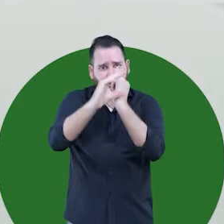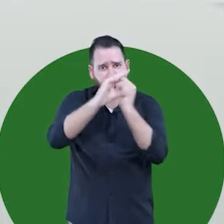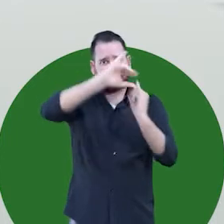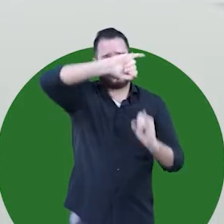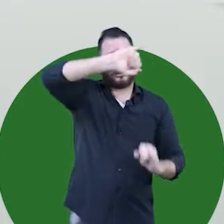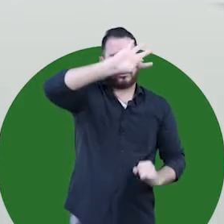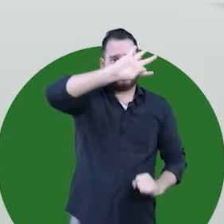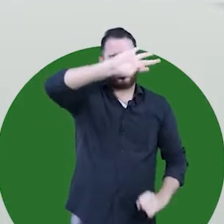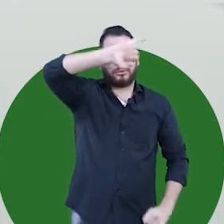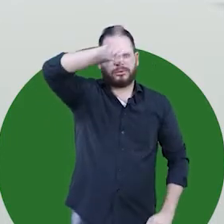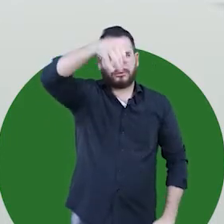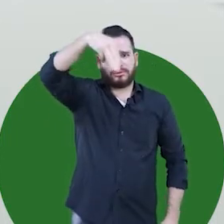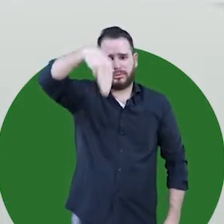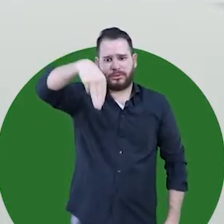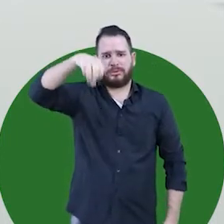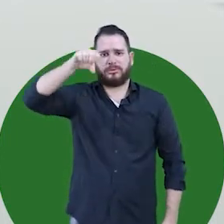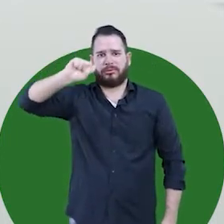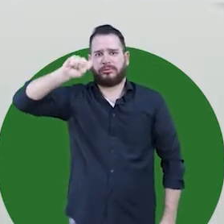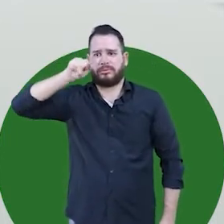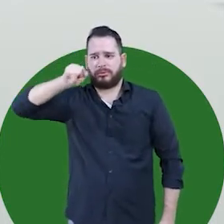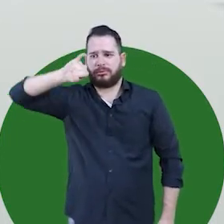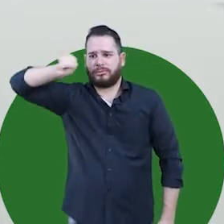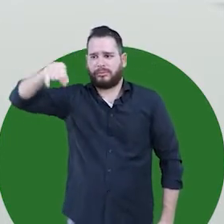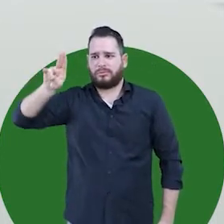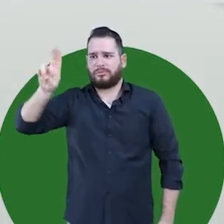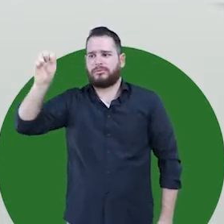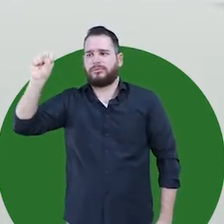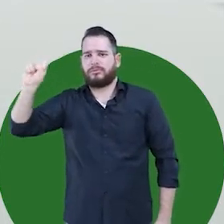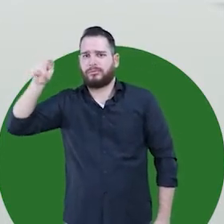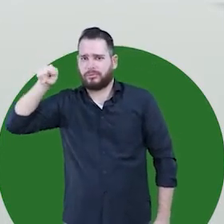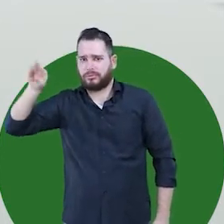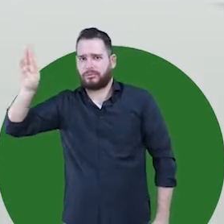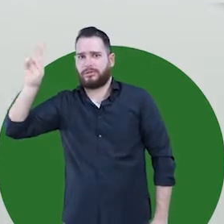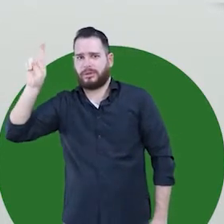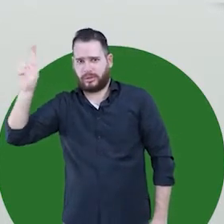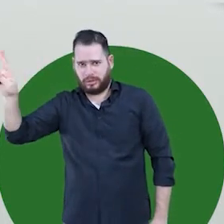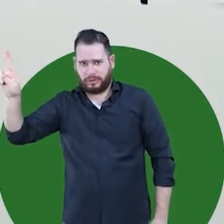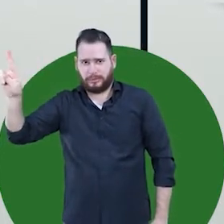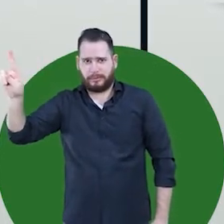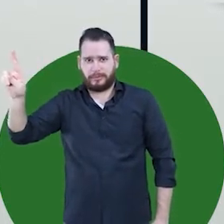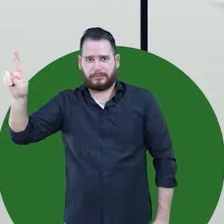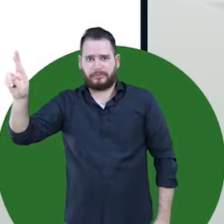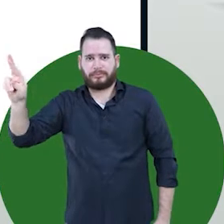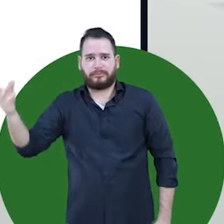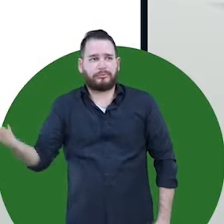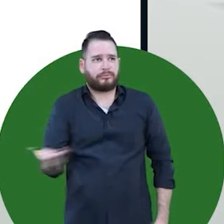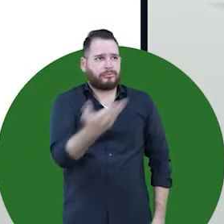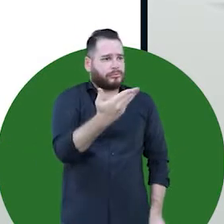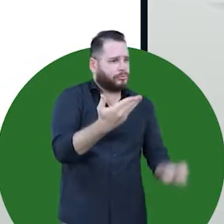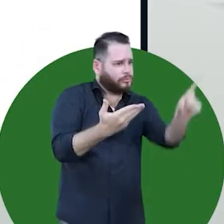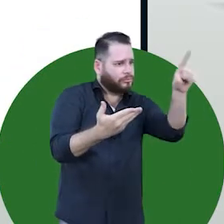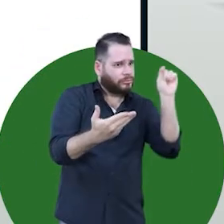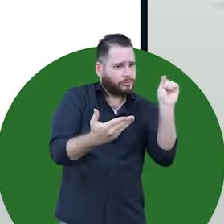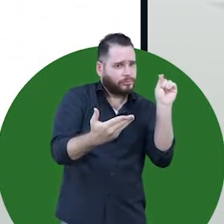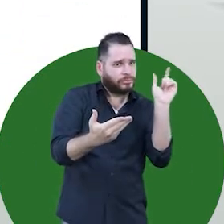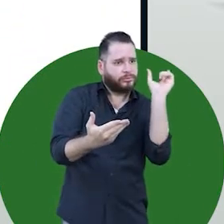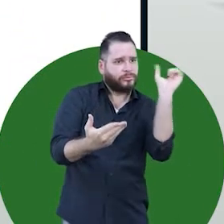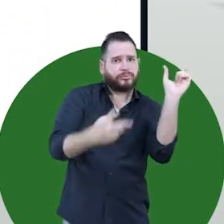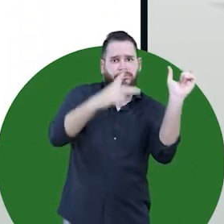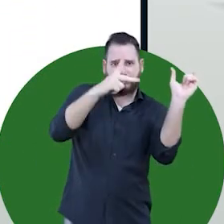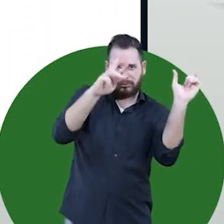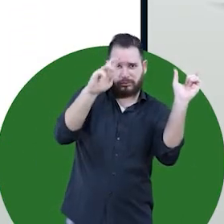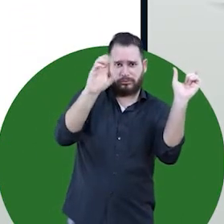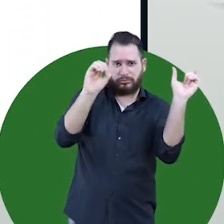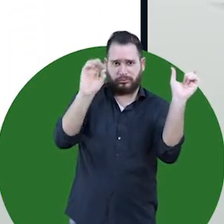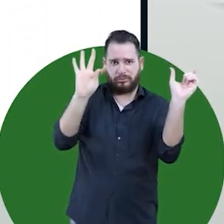de Justiça pelo endereço www.tjms.jus.br Vá até o banner de Medidas